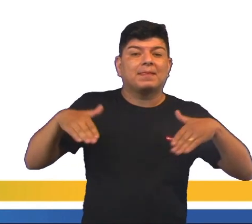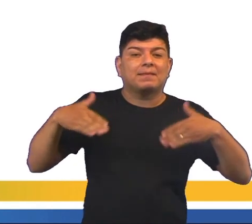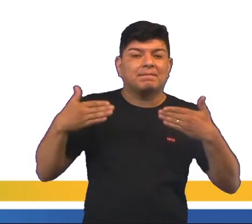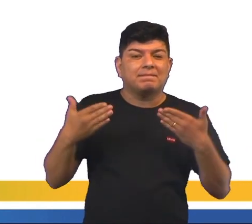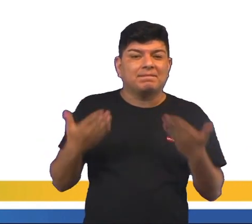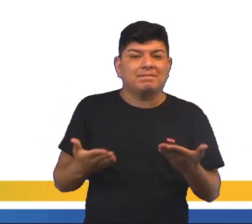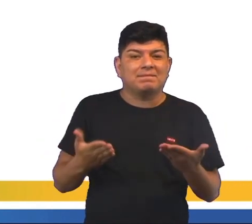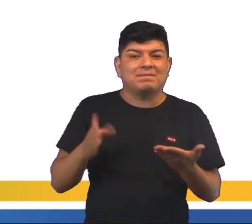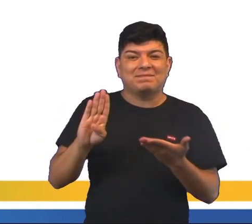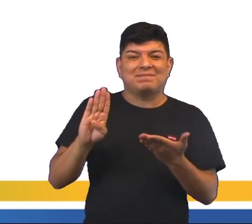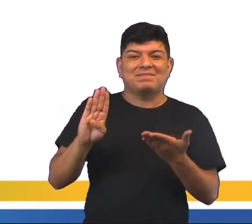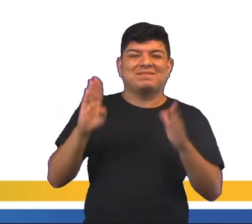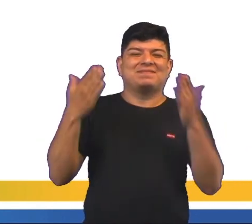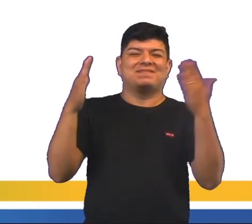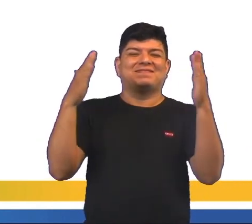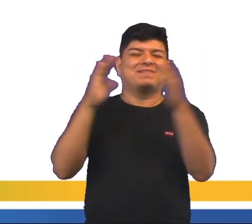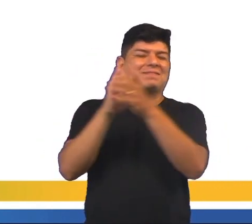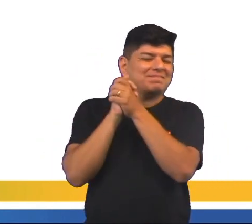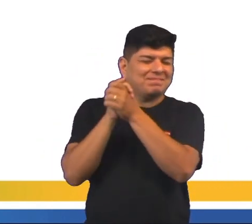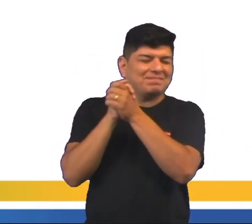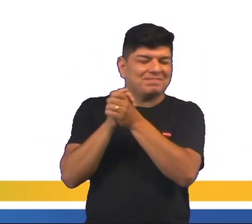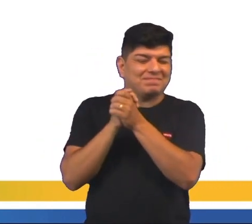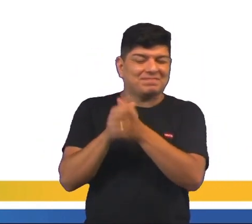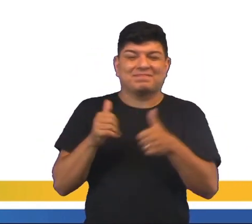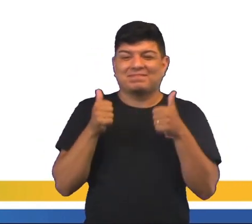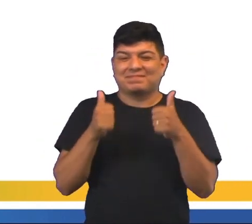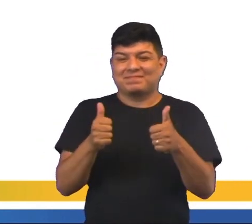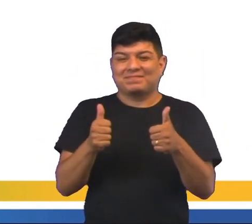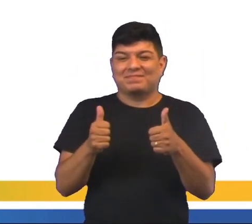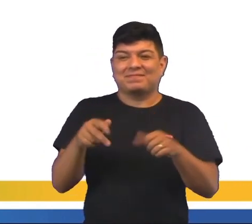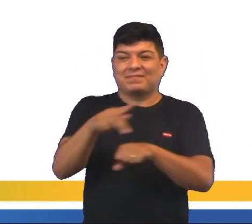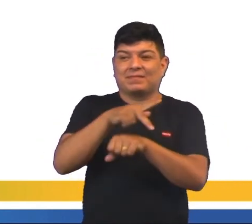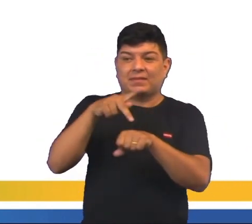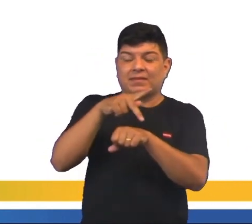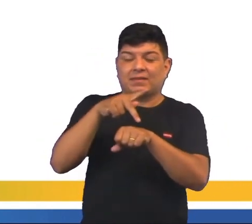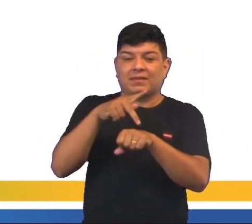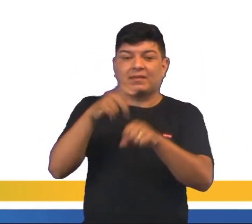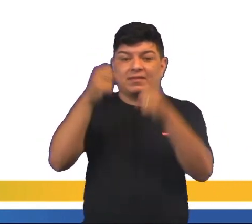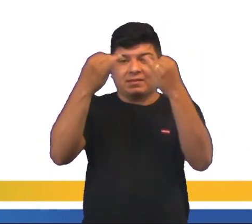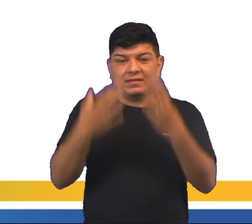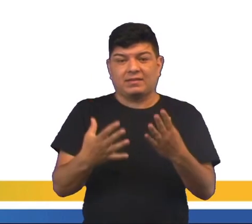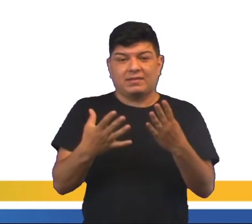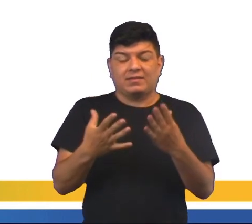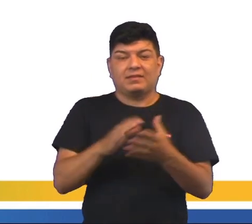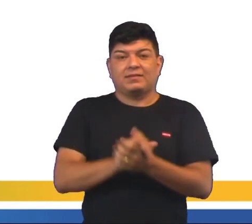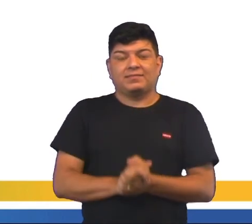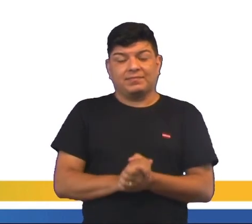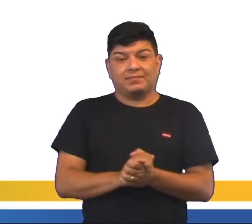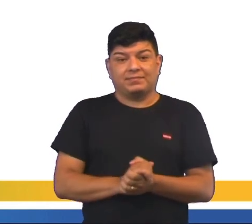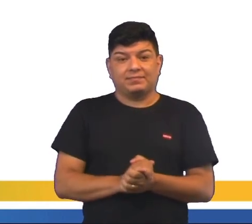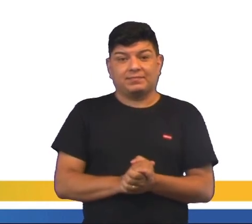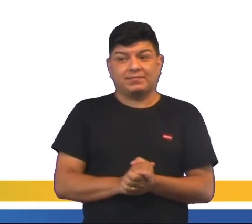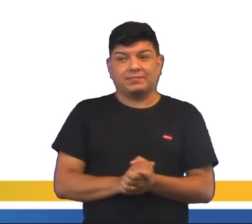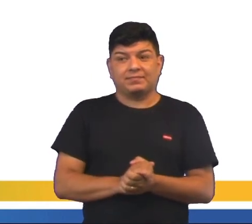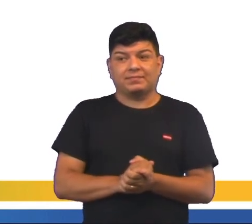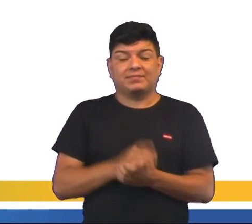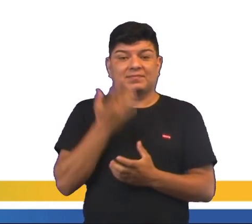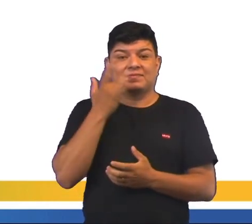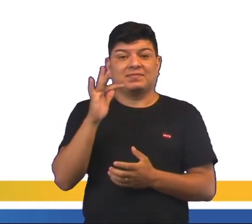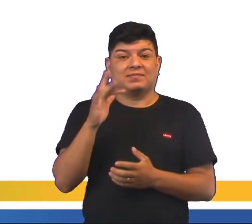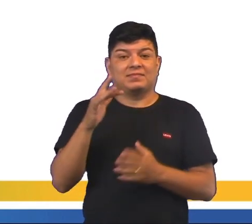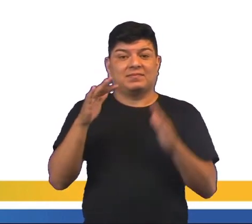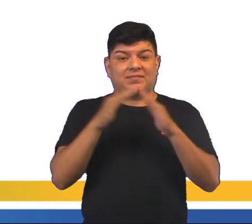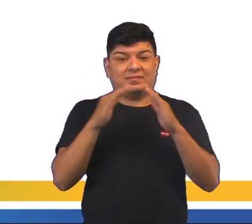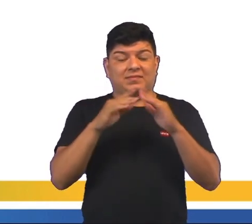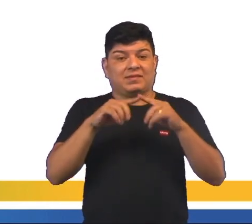B, está certo, muito bem. esses países, como eu expliquei no caso até de... Se você disser que tem ouro em casa,